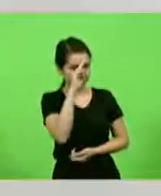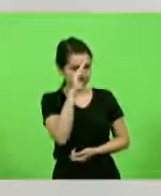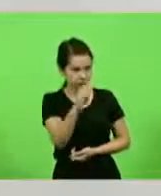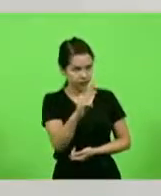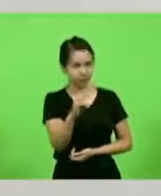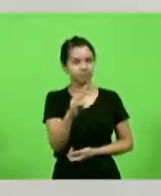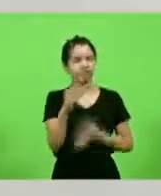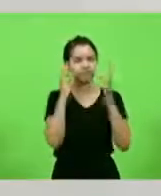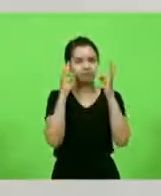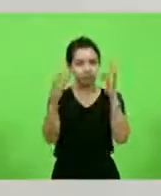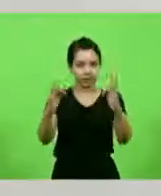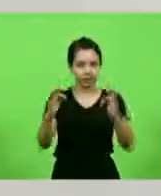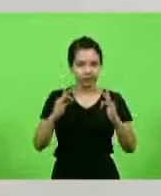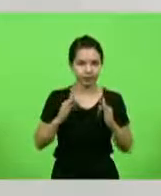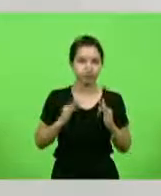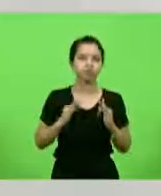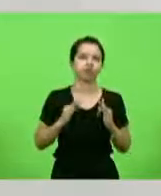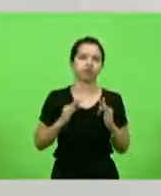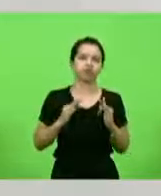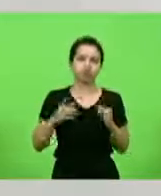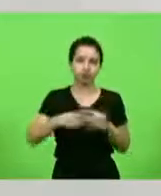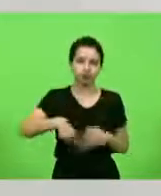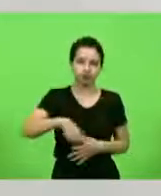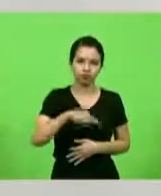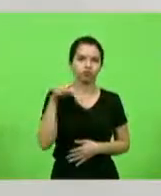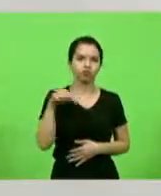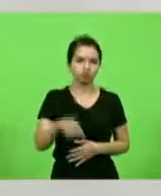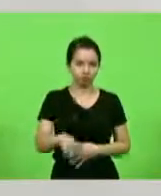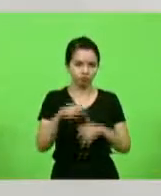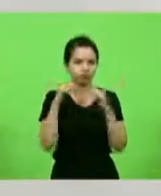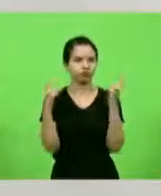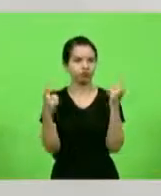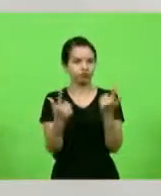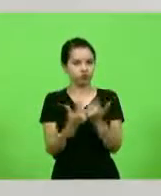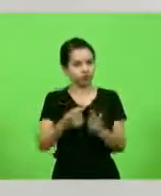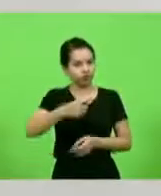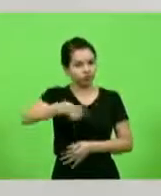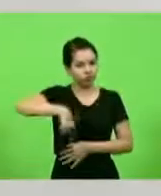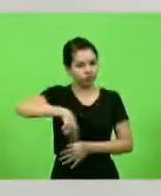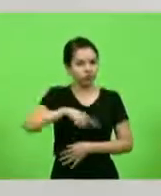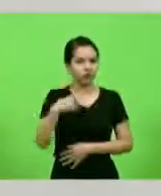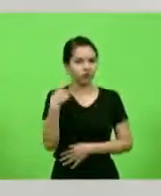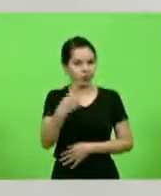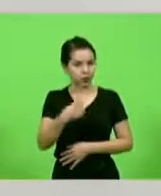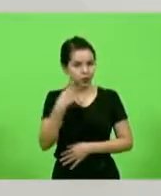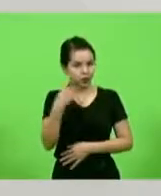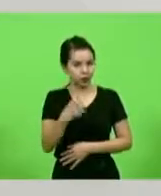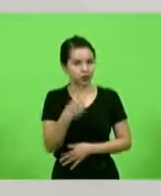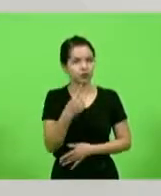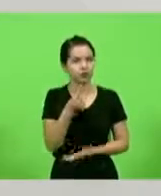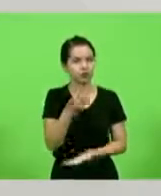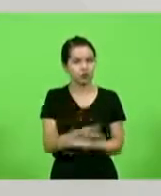ouviu aqui. Nós, deputados, que sempre